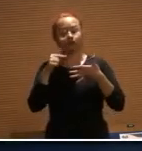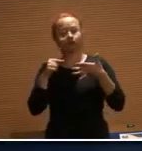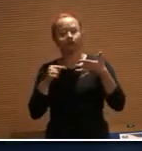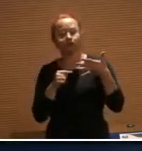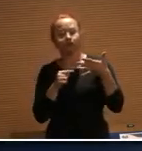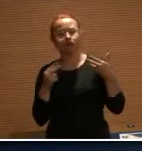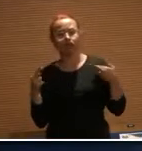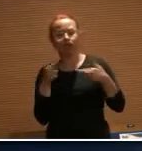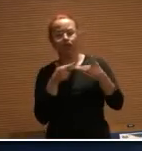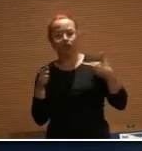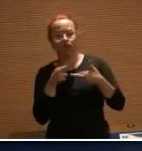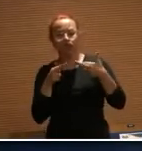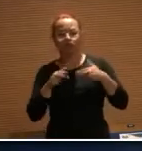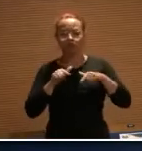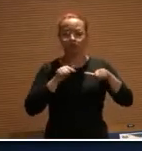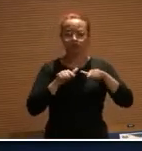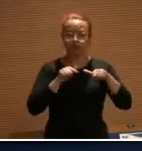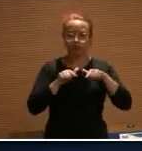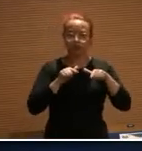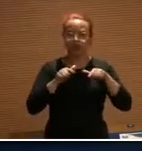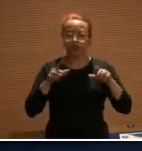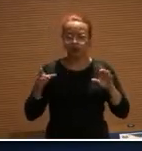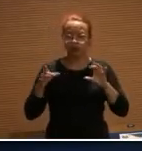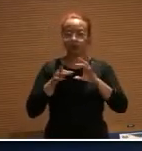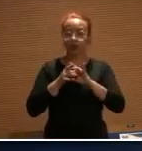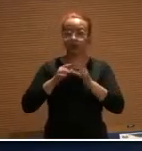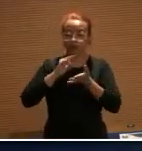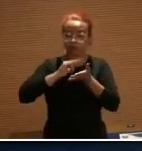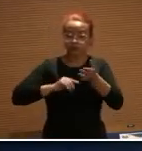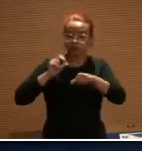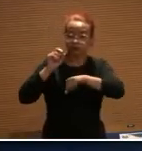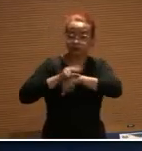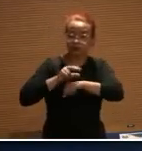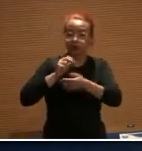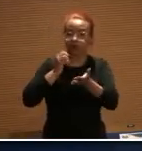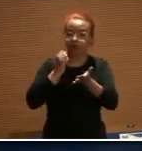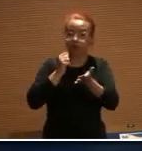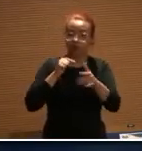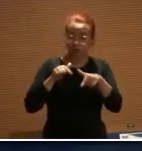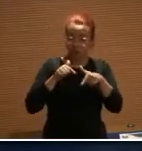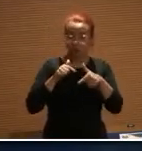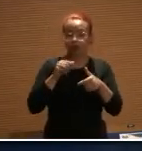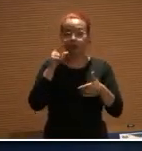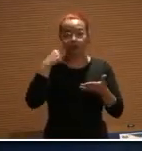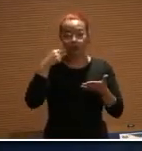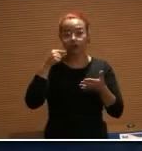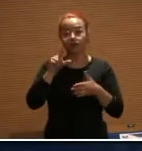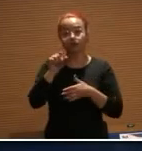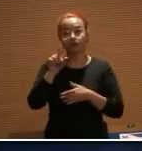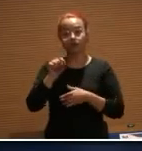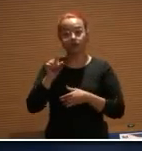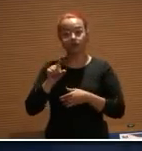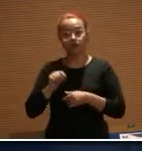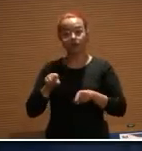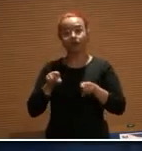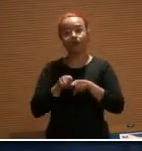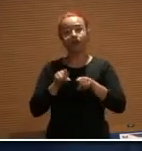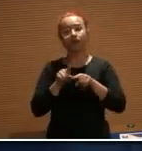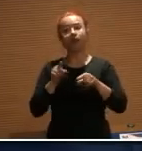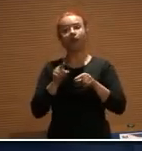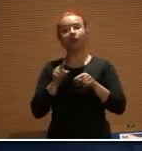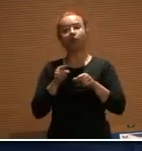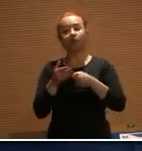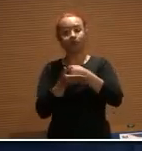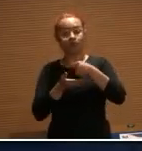mas a contratação de advogados vai ser inserida pelo direito assegurado pelo texto seletivo e princípios produtivos que eu não tenho.